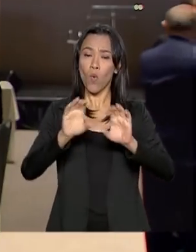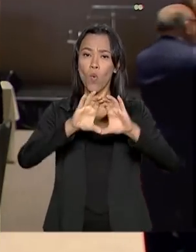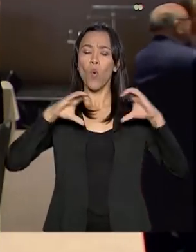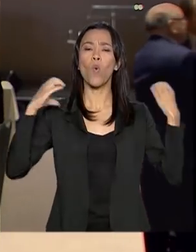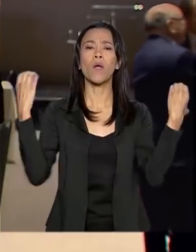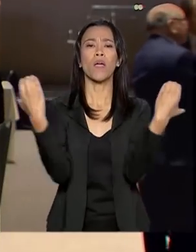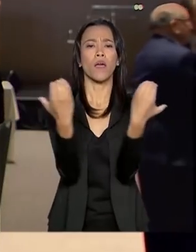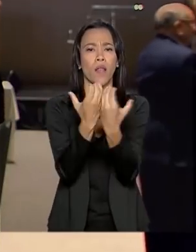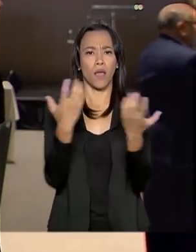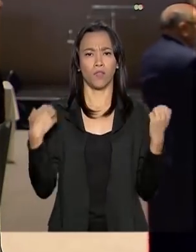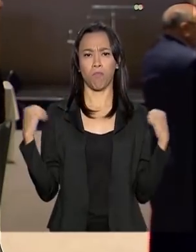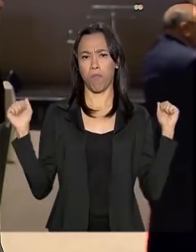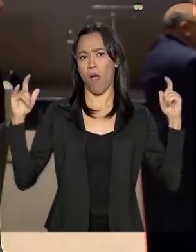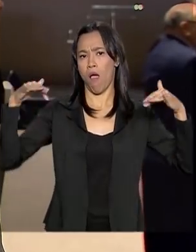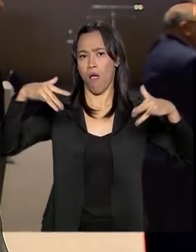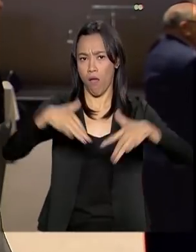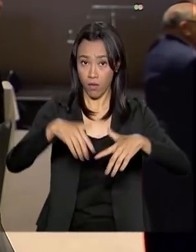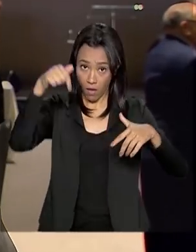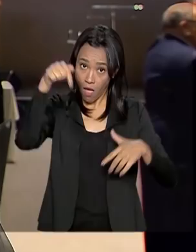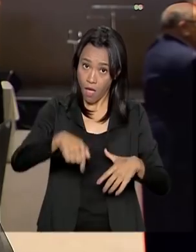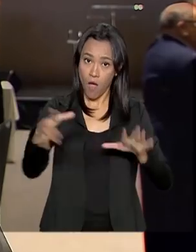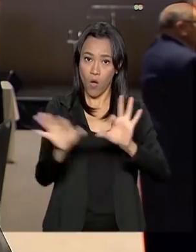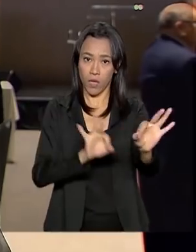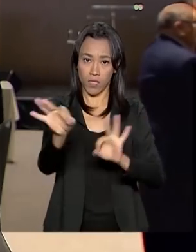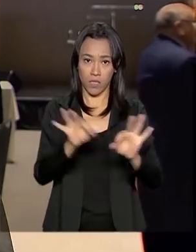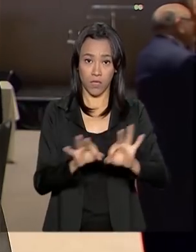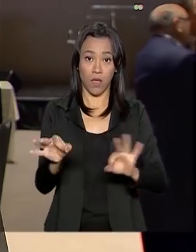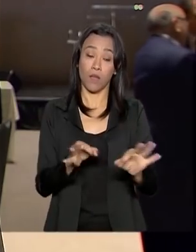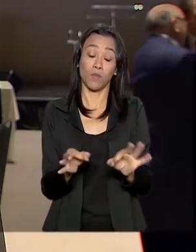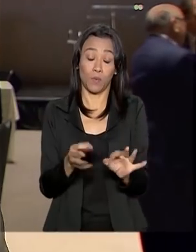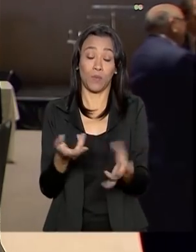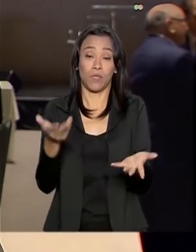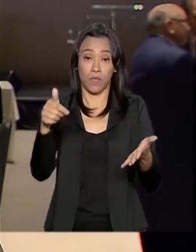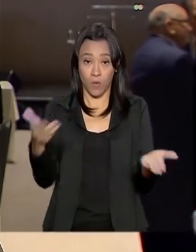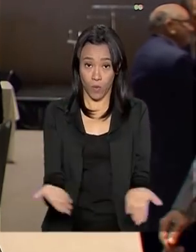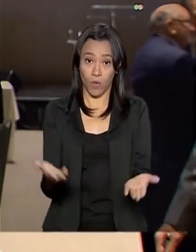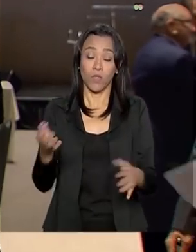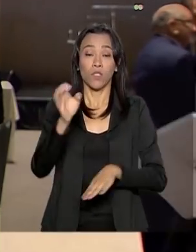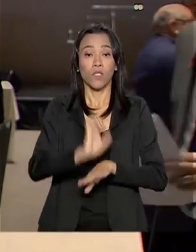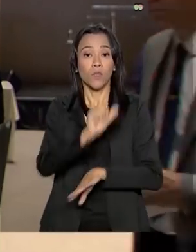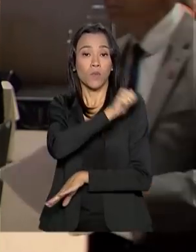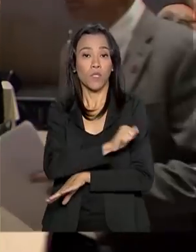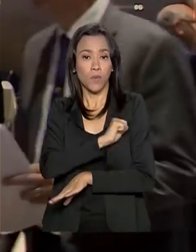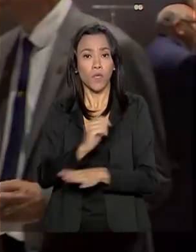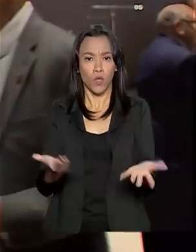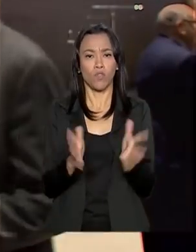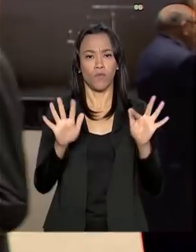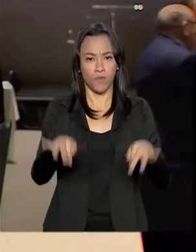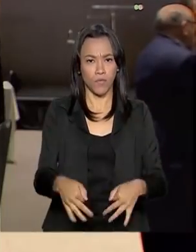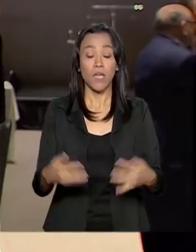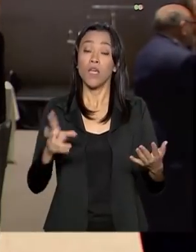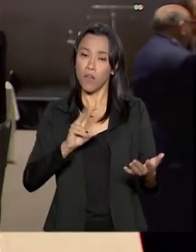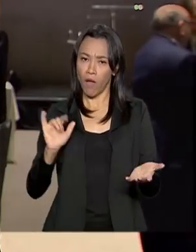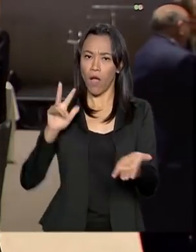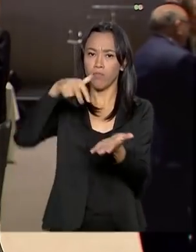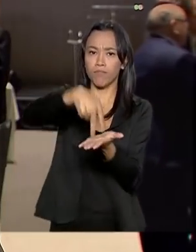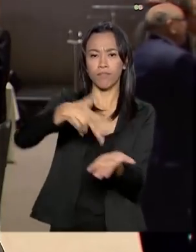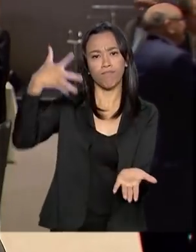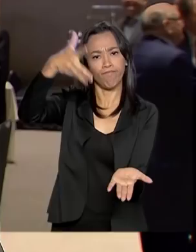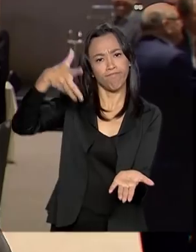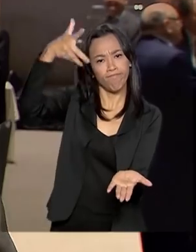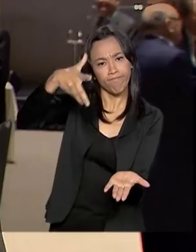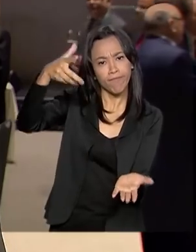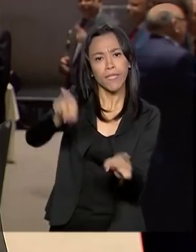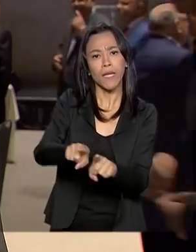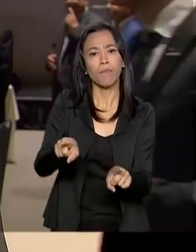Evangélicos, que está sendo realizado aqui no Rio e termina hoje. Antes do almoço, Jair Bolsonaro vai falar para os convidados. Também está prevista uma